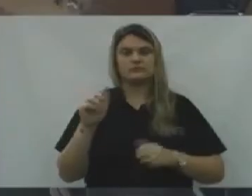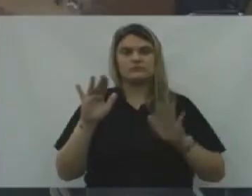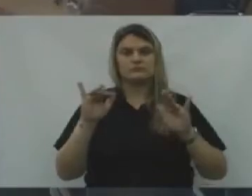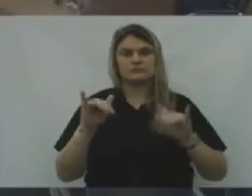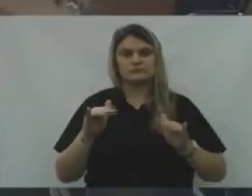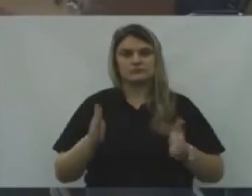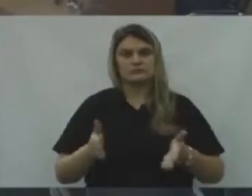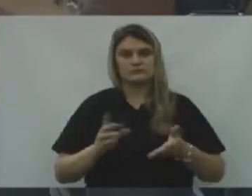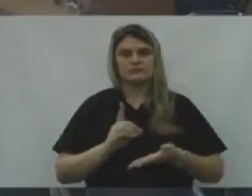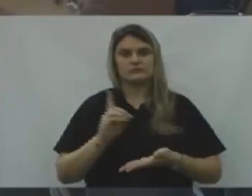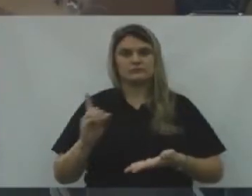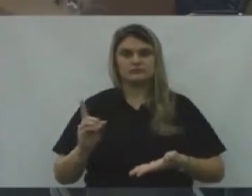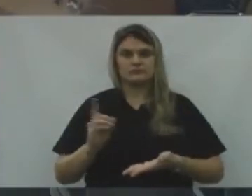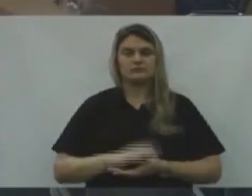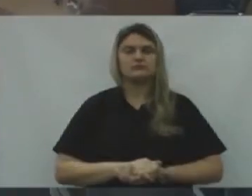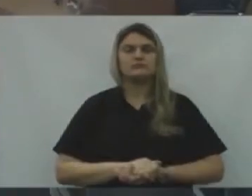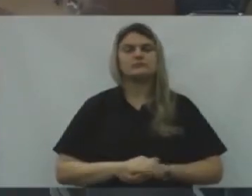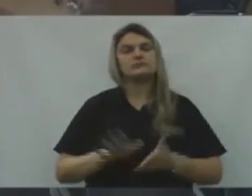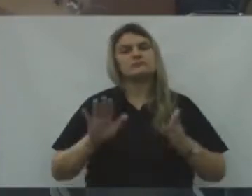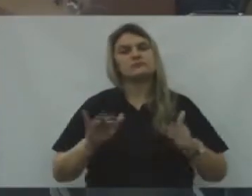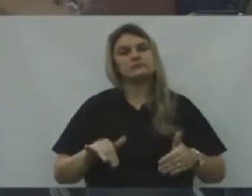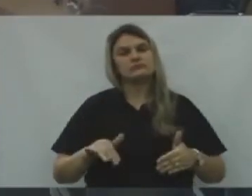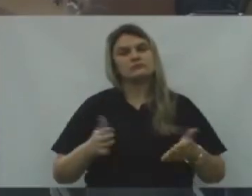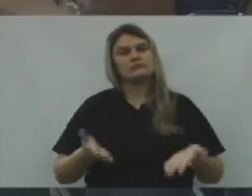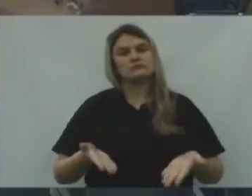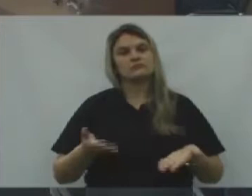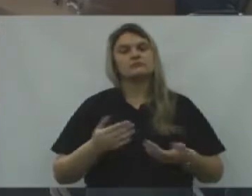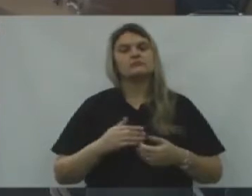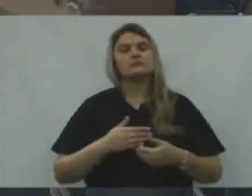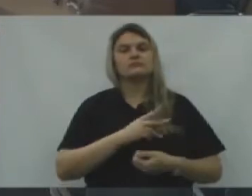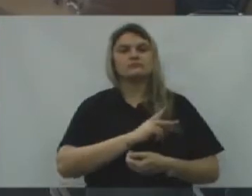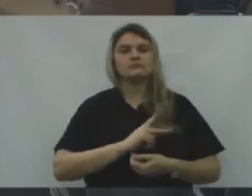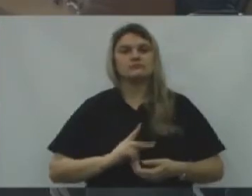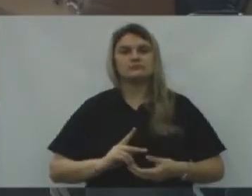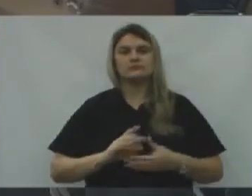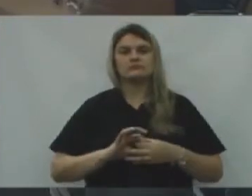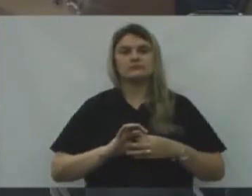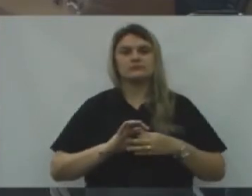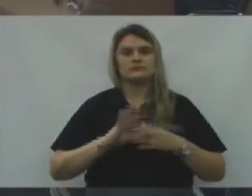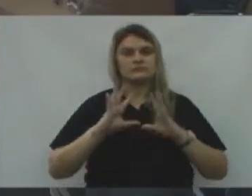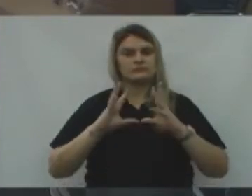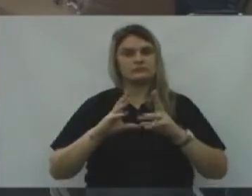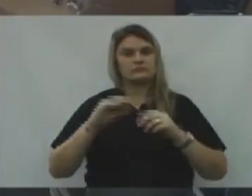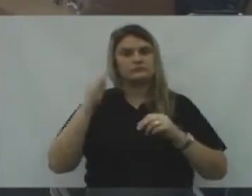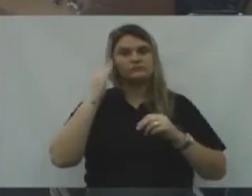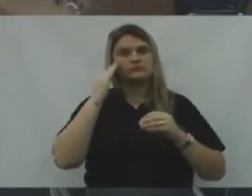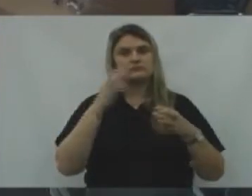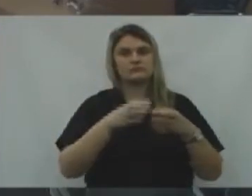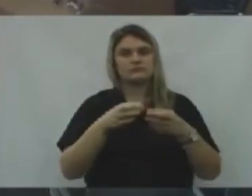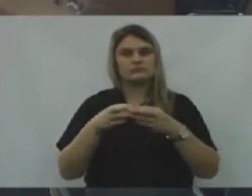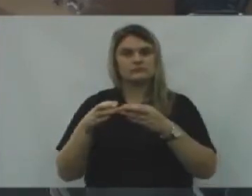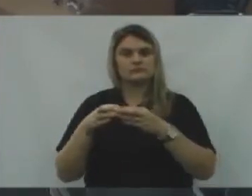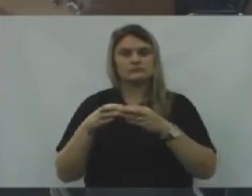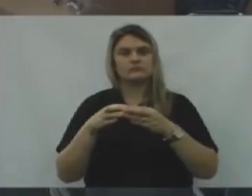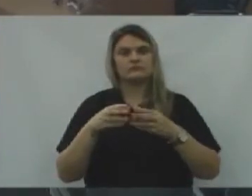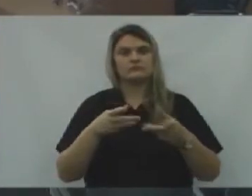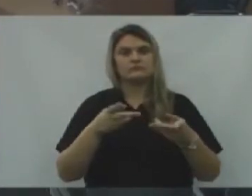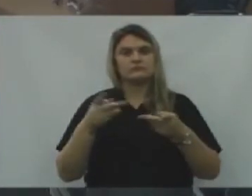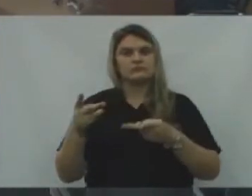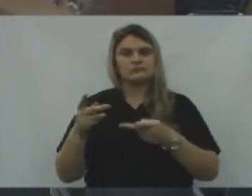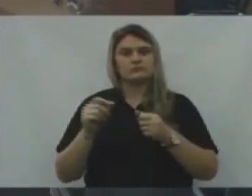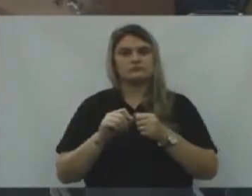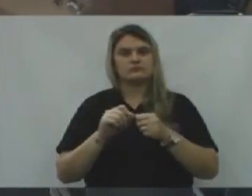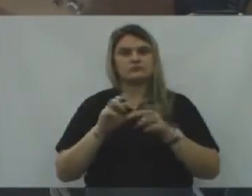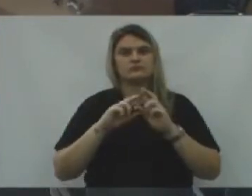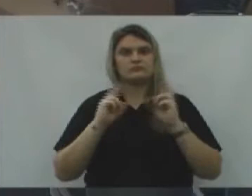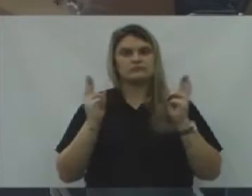Fim da ordem do dia, Senhor presidente. Fim da ordem do dia. Então, esta presidência, Após entendimento de lideranças partidárias, Convoca todos para uma reunião